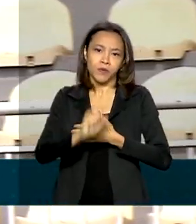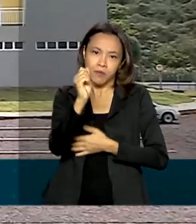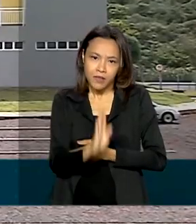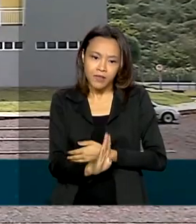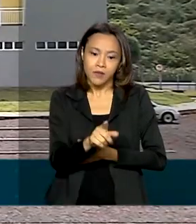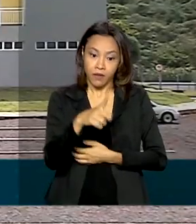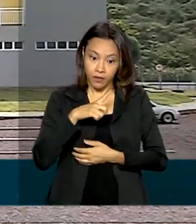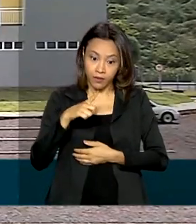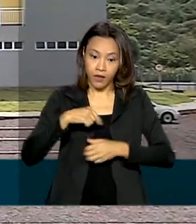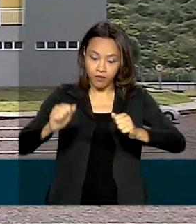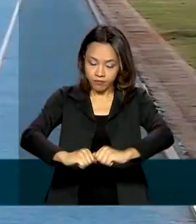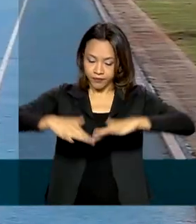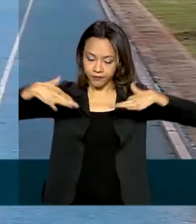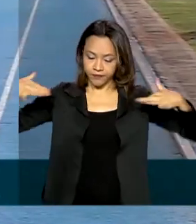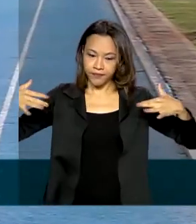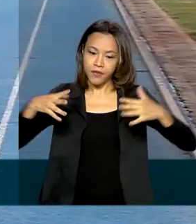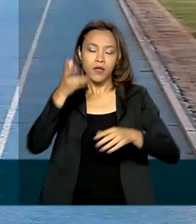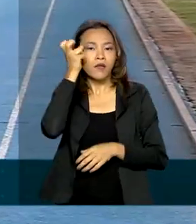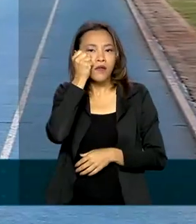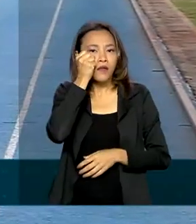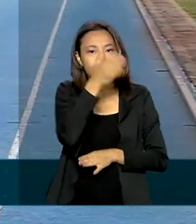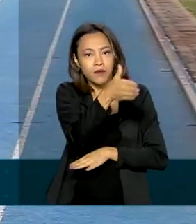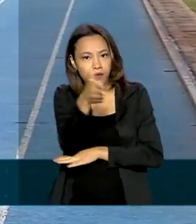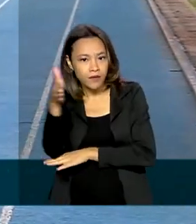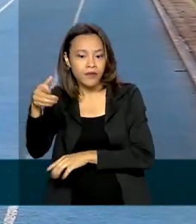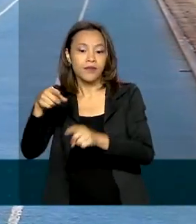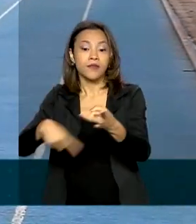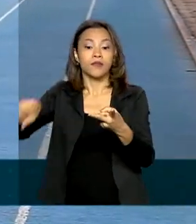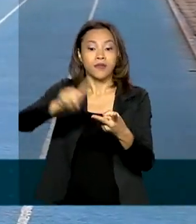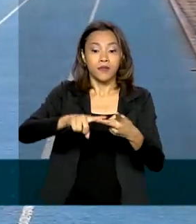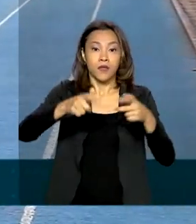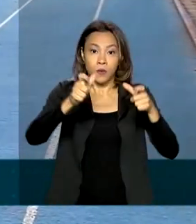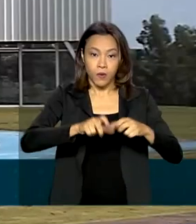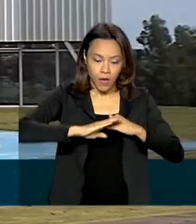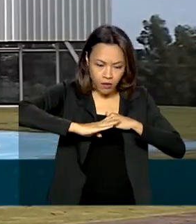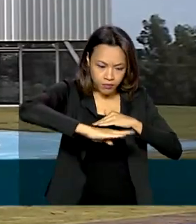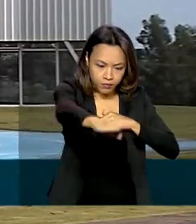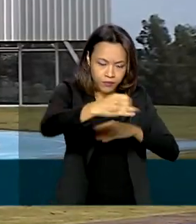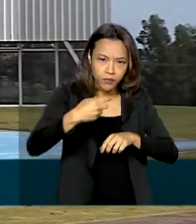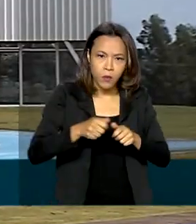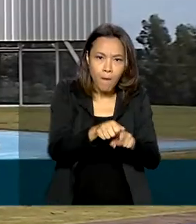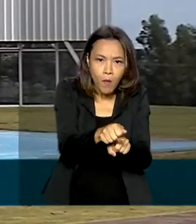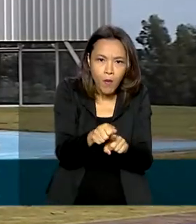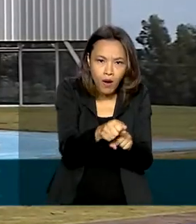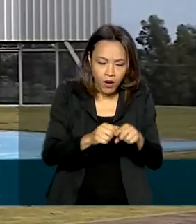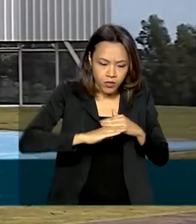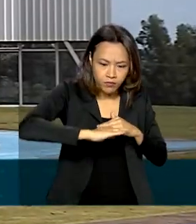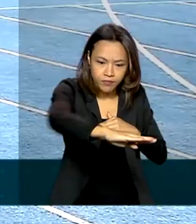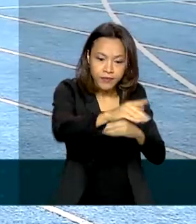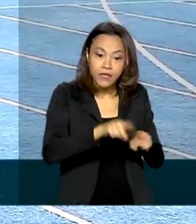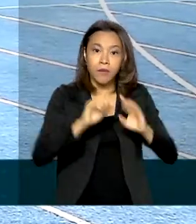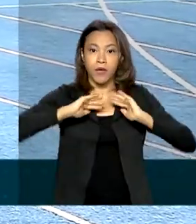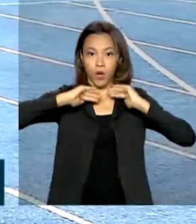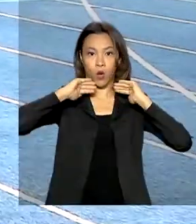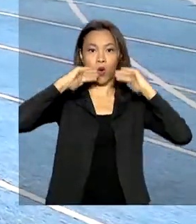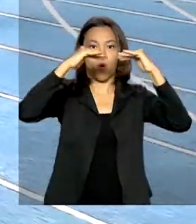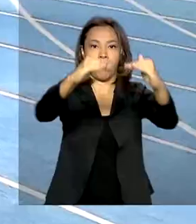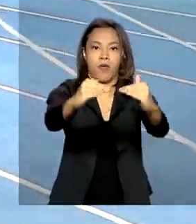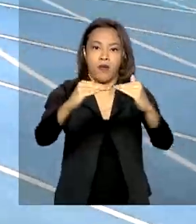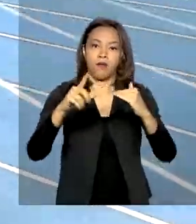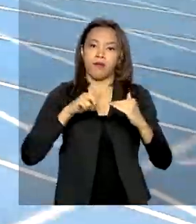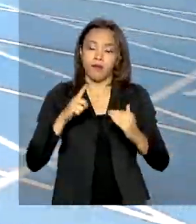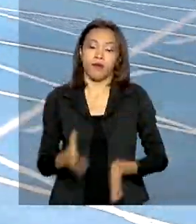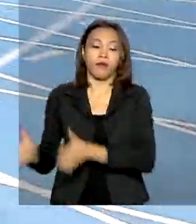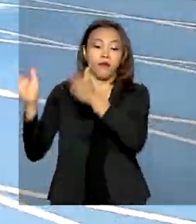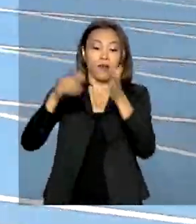arquibancada, alojamento, pista de atletismo completa, emborrachada e também pista coberta. As atividades